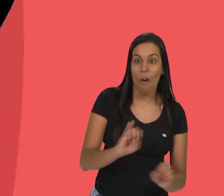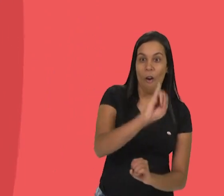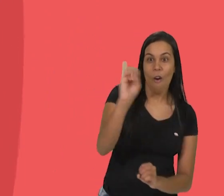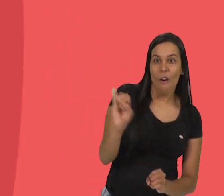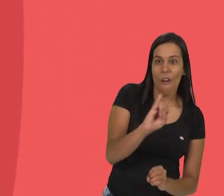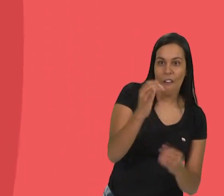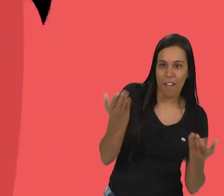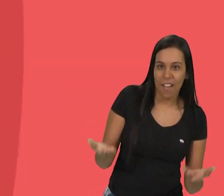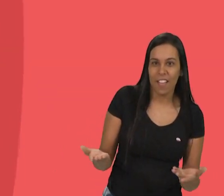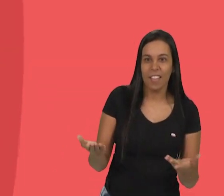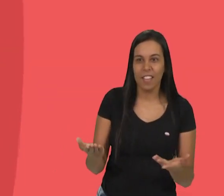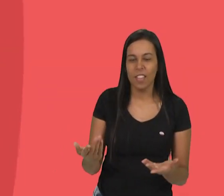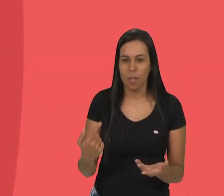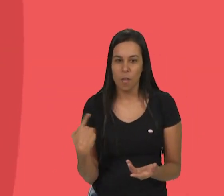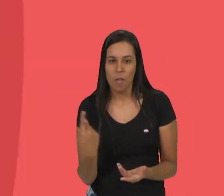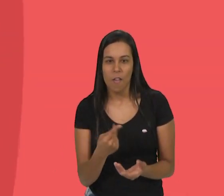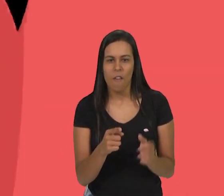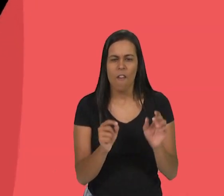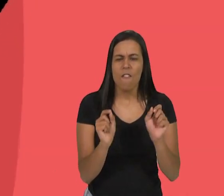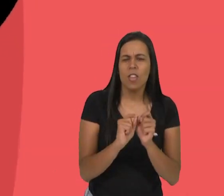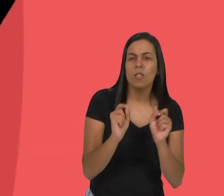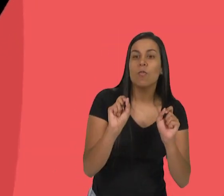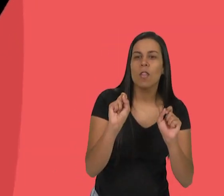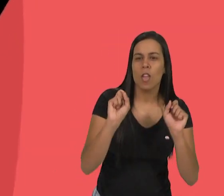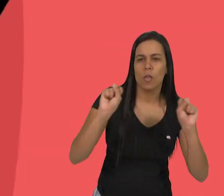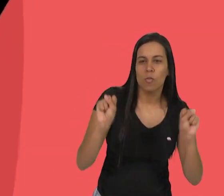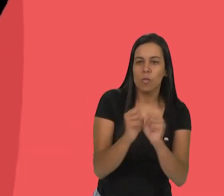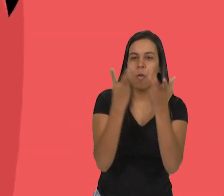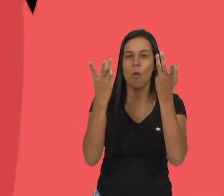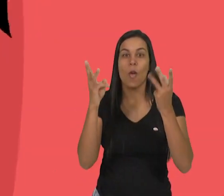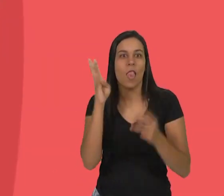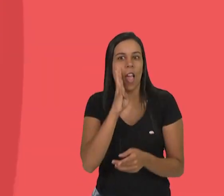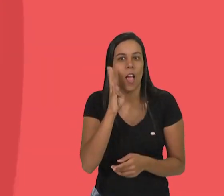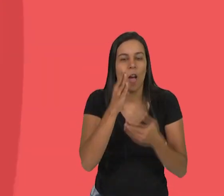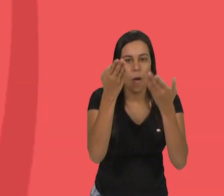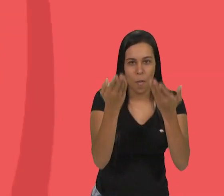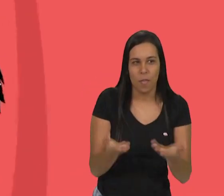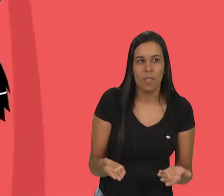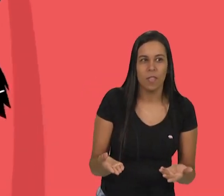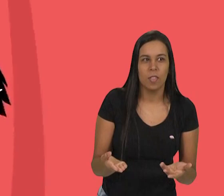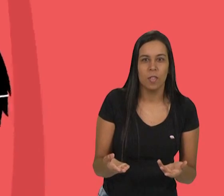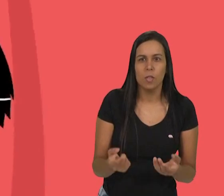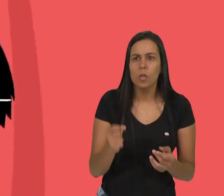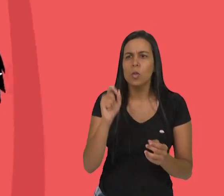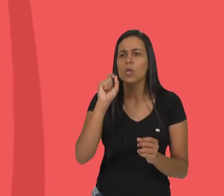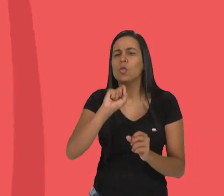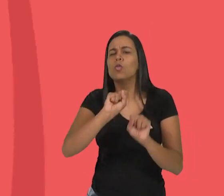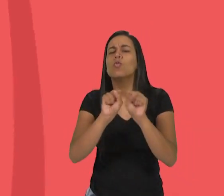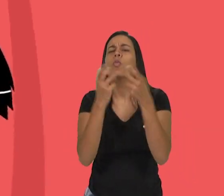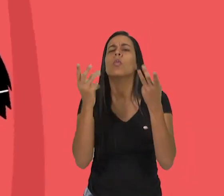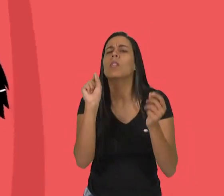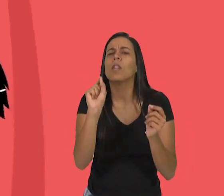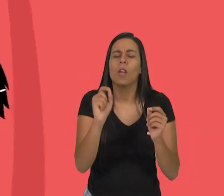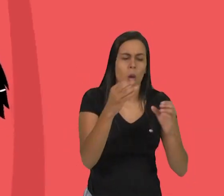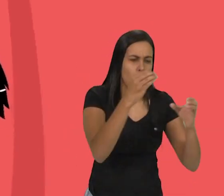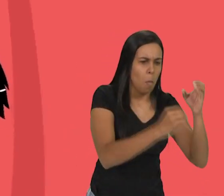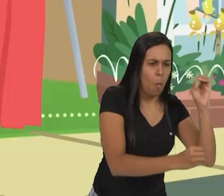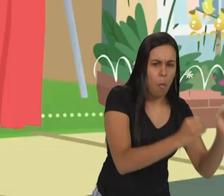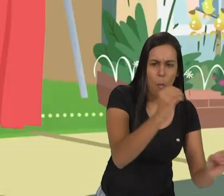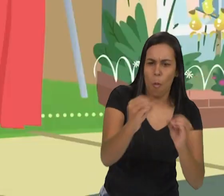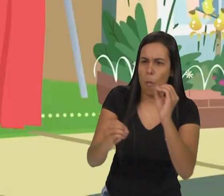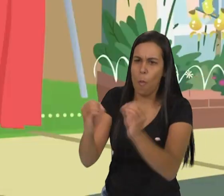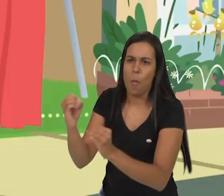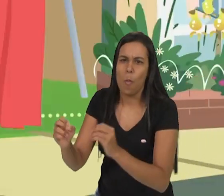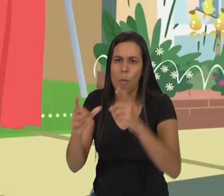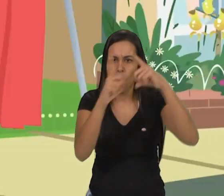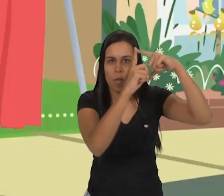Oi, Edson! Nós vamos fazer um show muito legal pra você É o show dos buracos da lua O